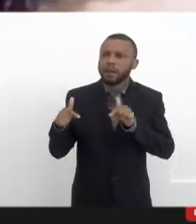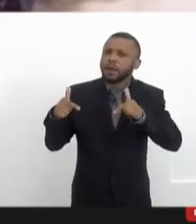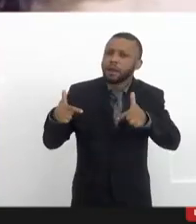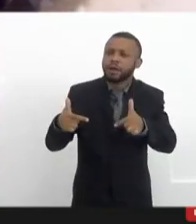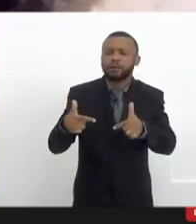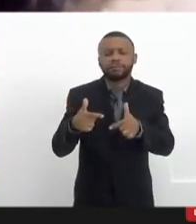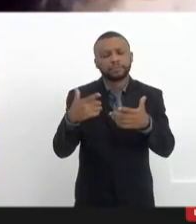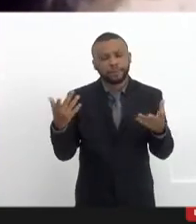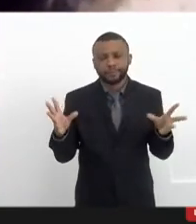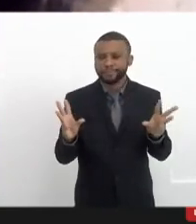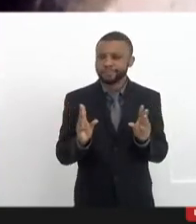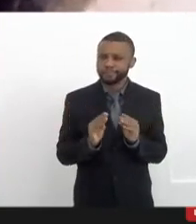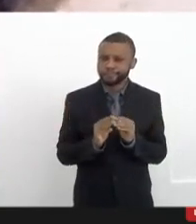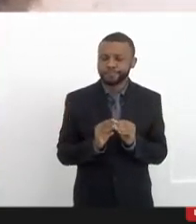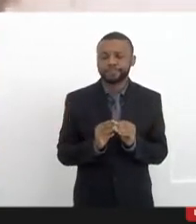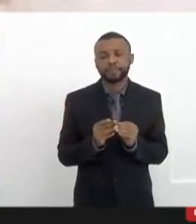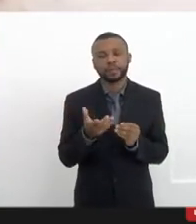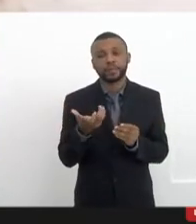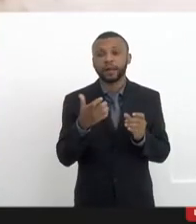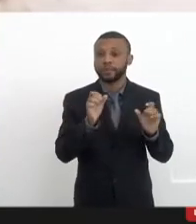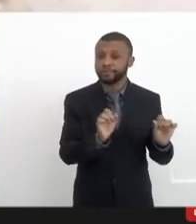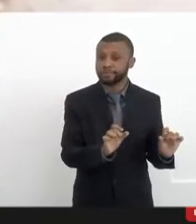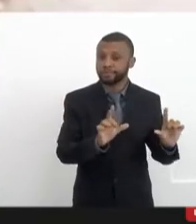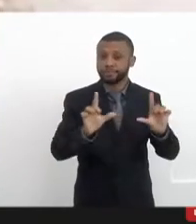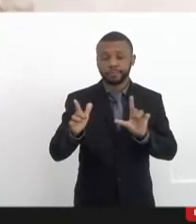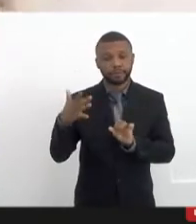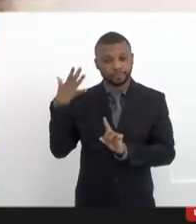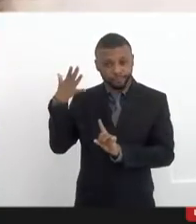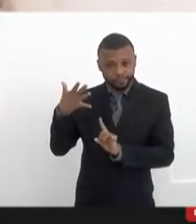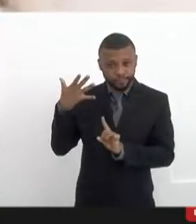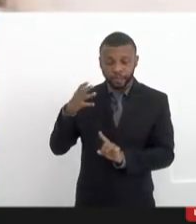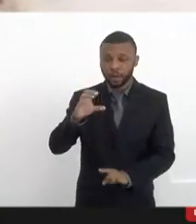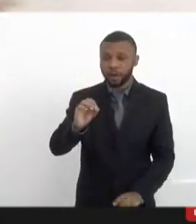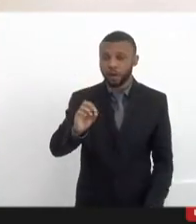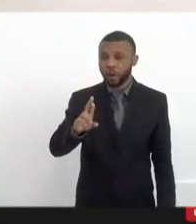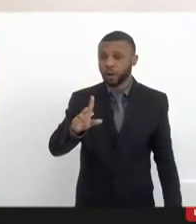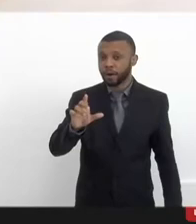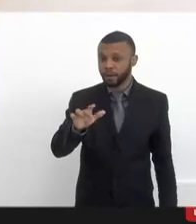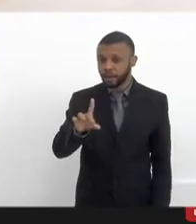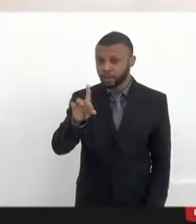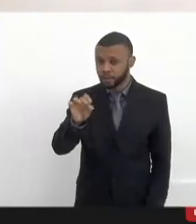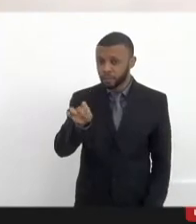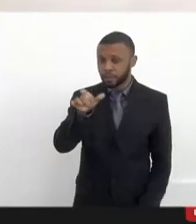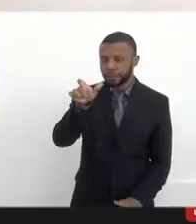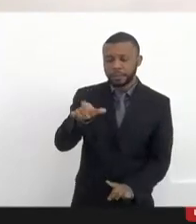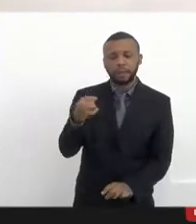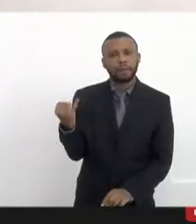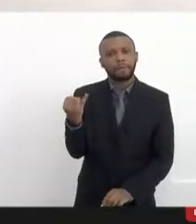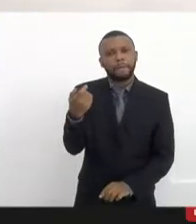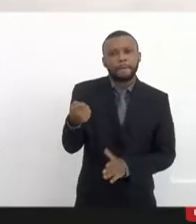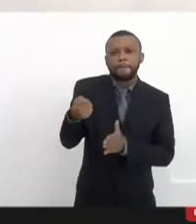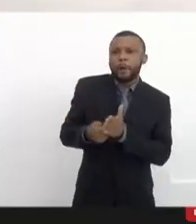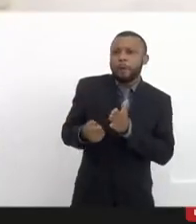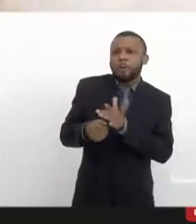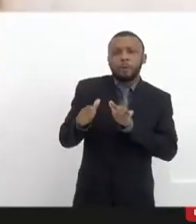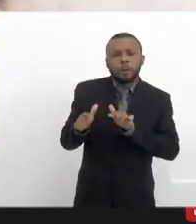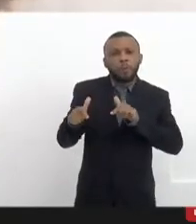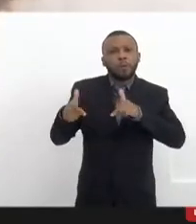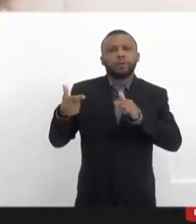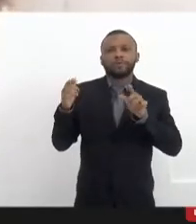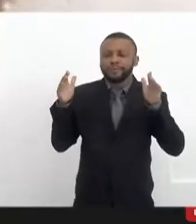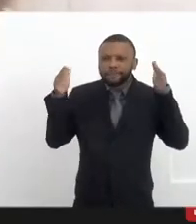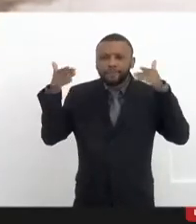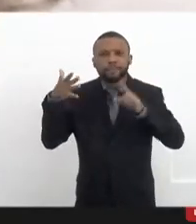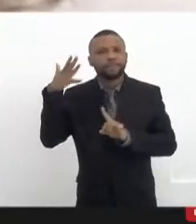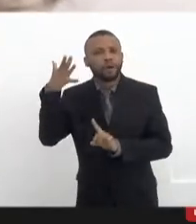delongas, passar aqui a palavra para Orlando Guilhom, um importante militante, ativista do Fórum Nacional pela